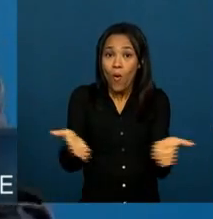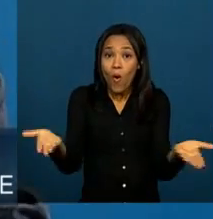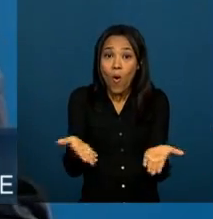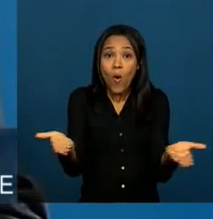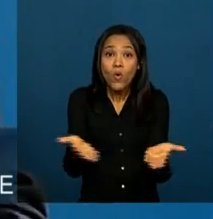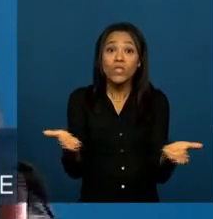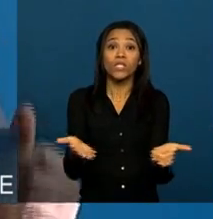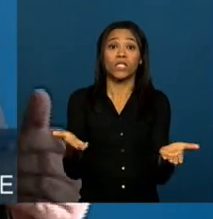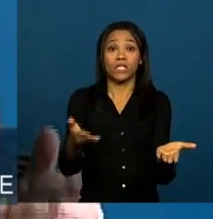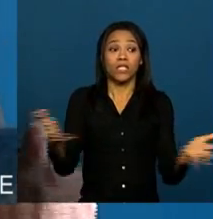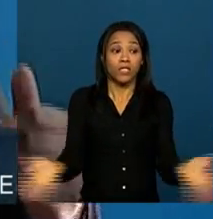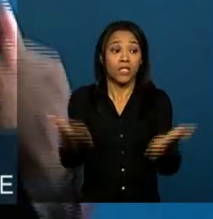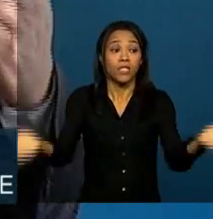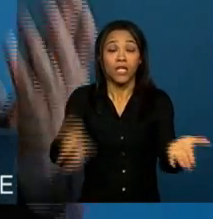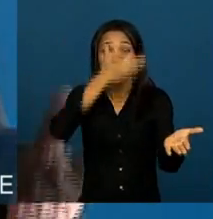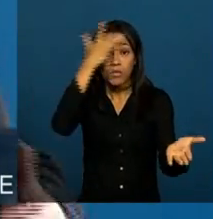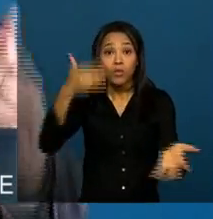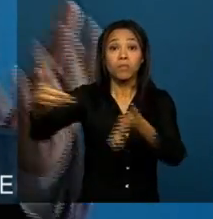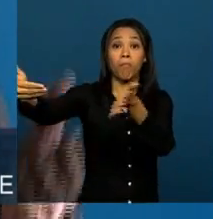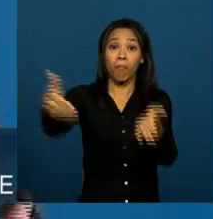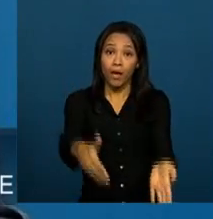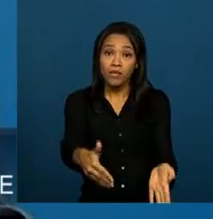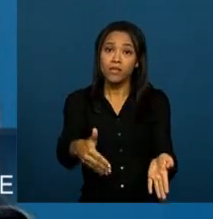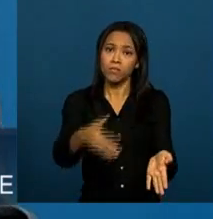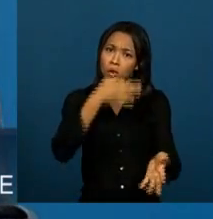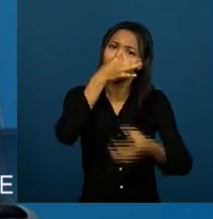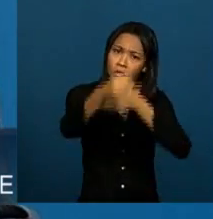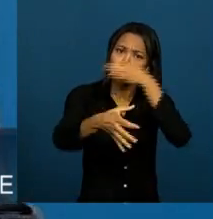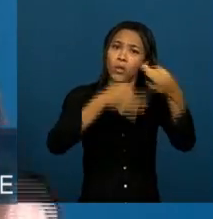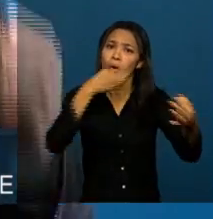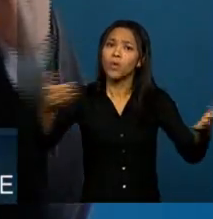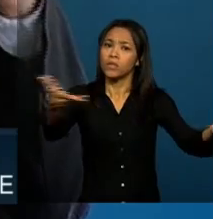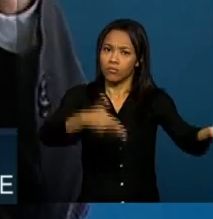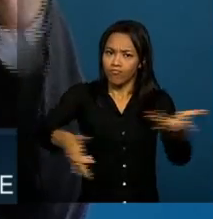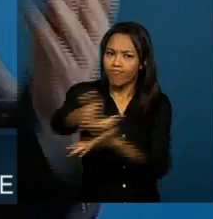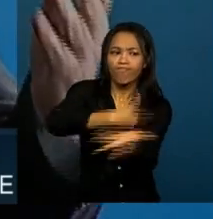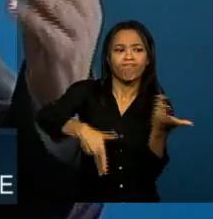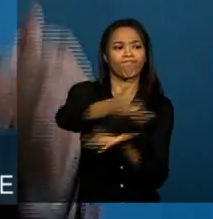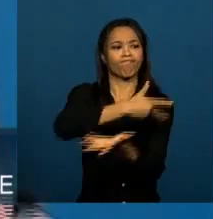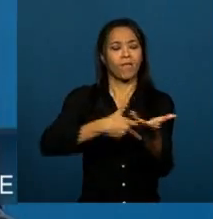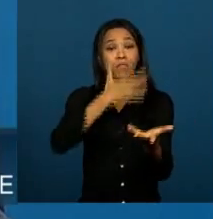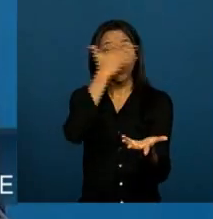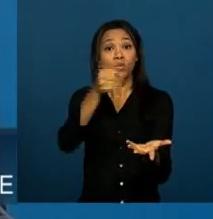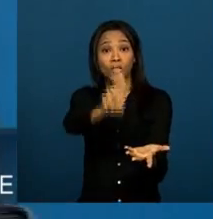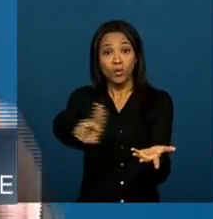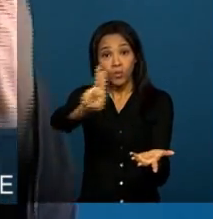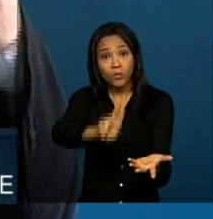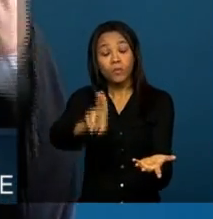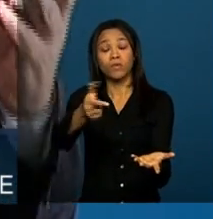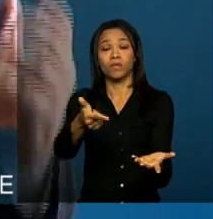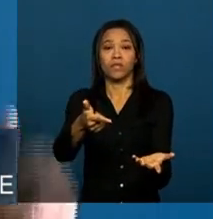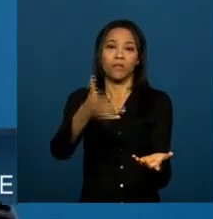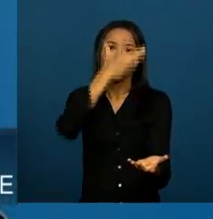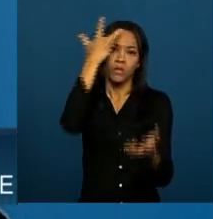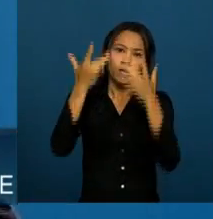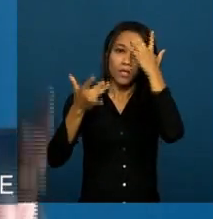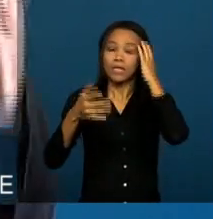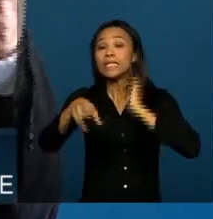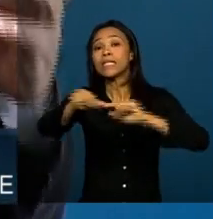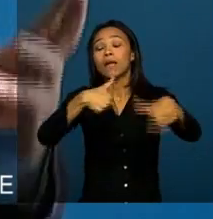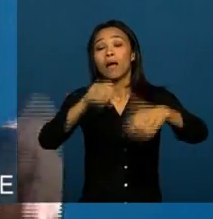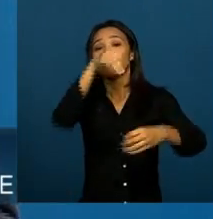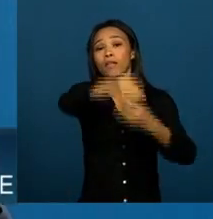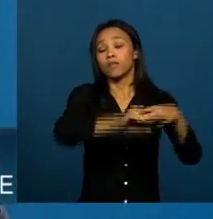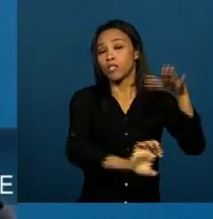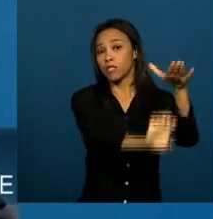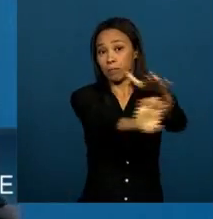que as pessoas efetivamente participem e deem as suas opiniões. As pessoas que estão vinculadas a empresas, a pessoas jurídicas que têm